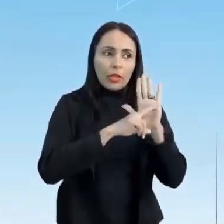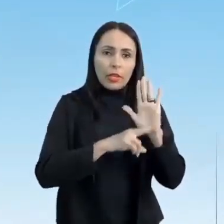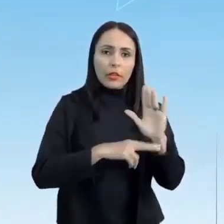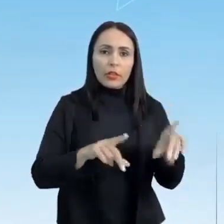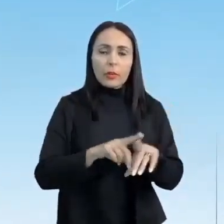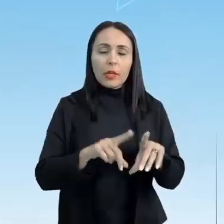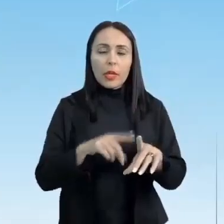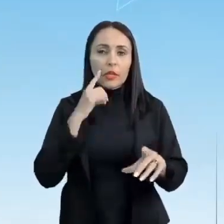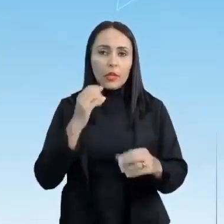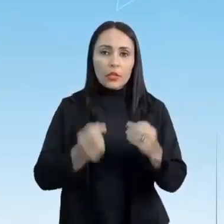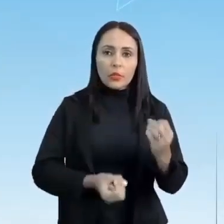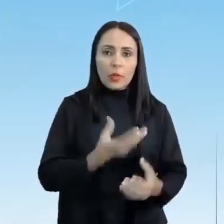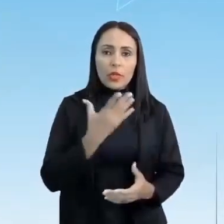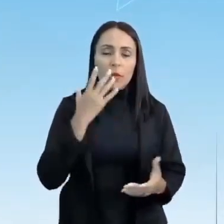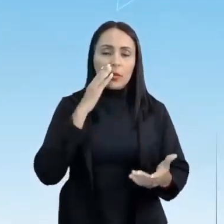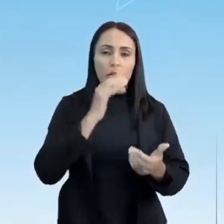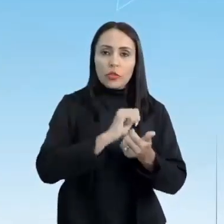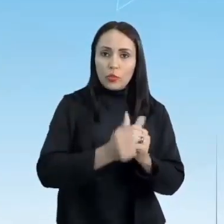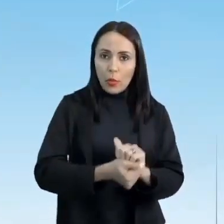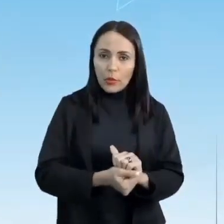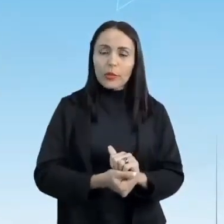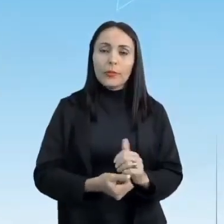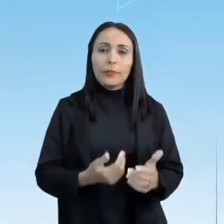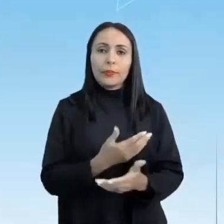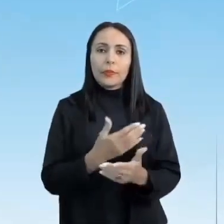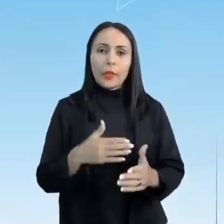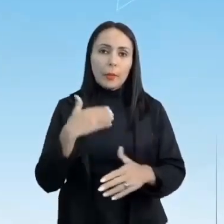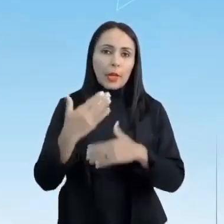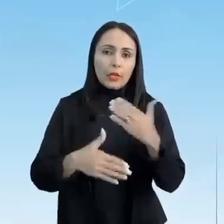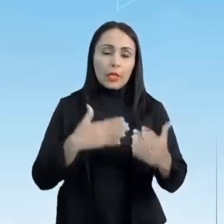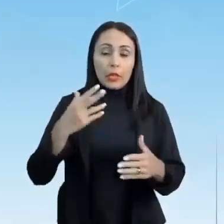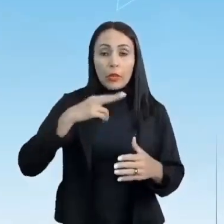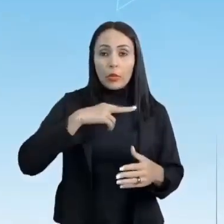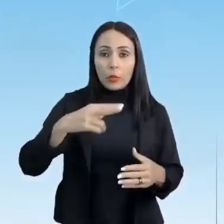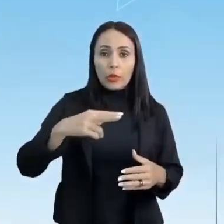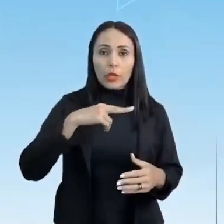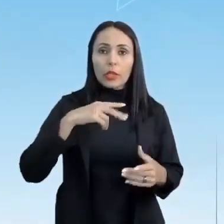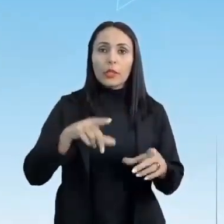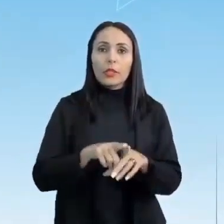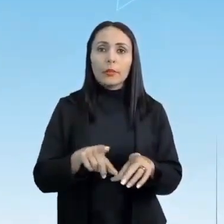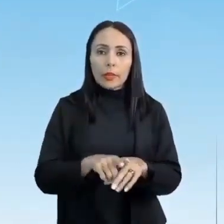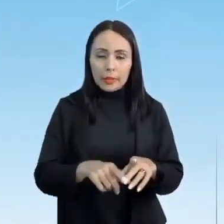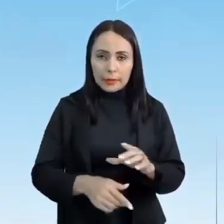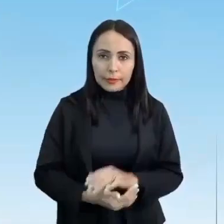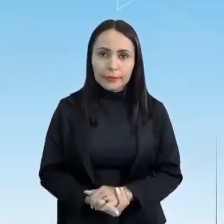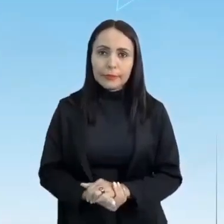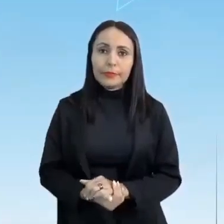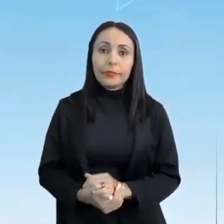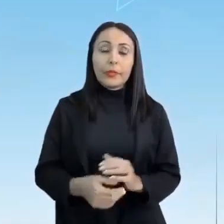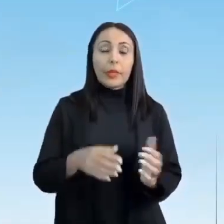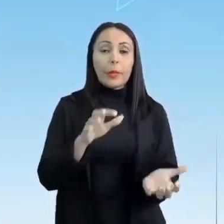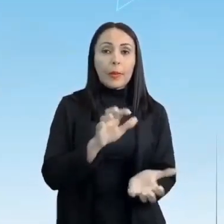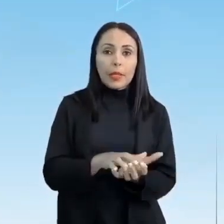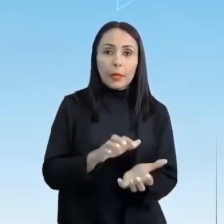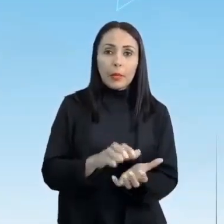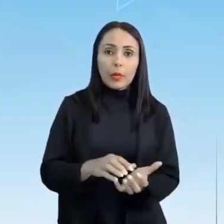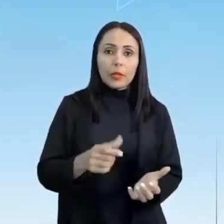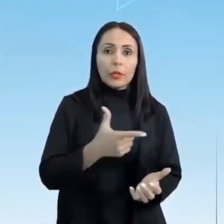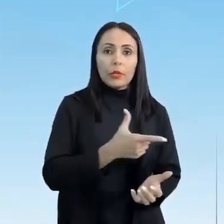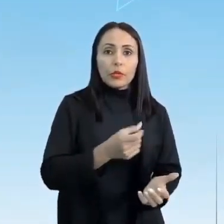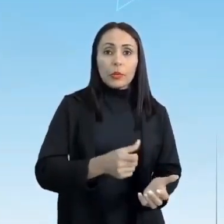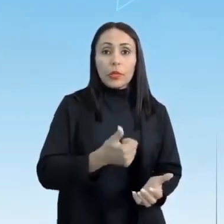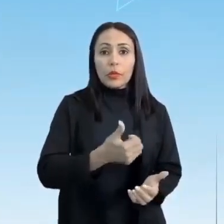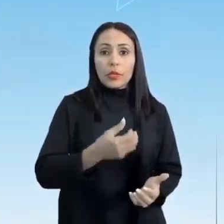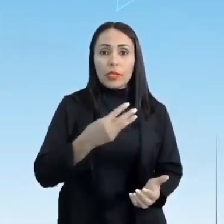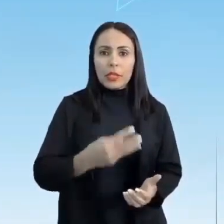expressão esporte. Mais tarde chegou o português esporte, né? Pernambuco, 2013, lá tá